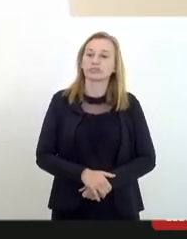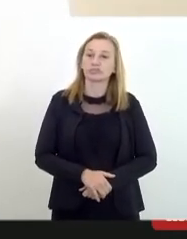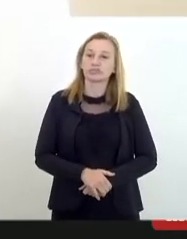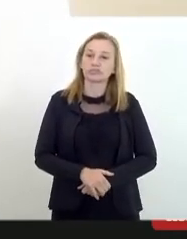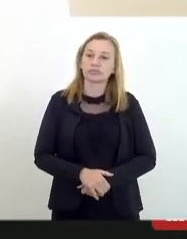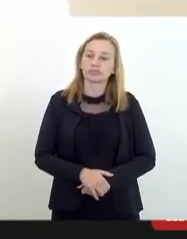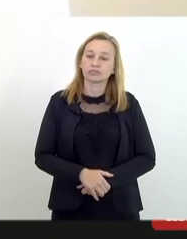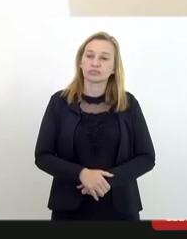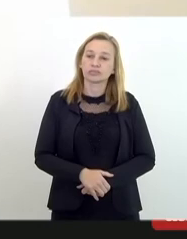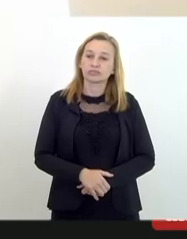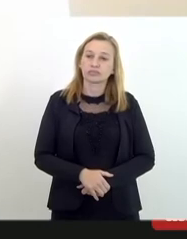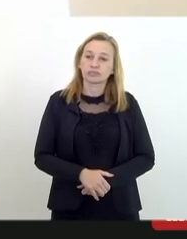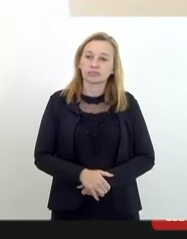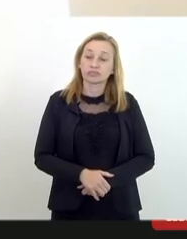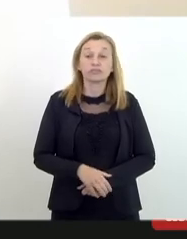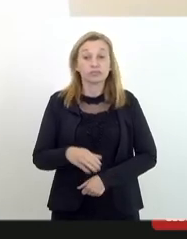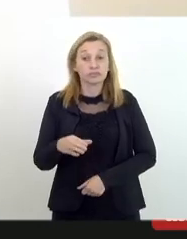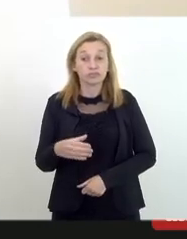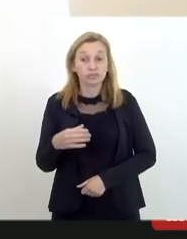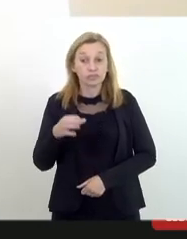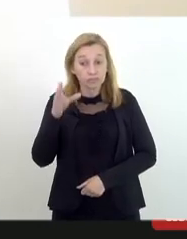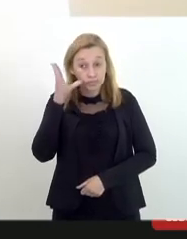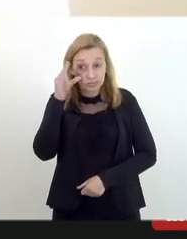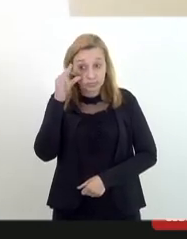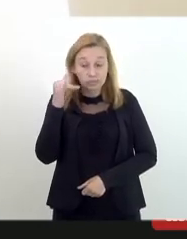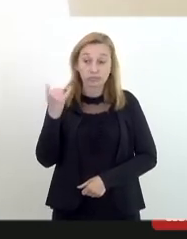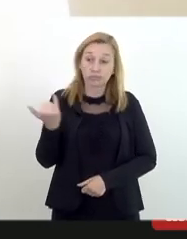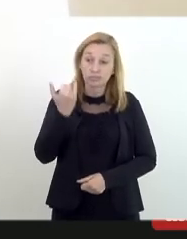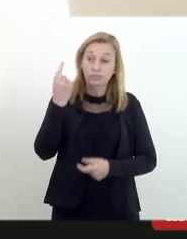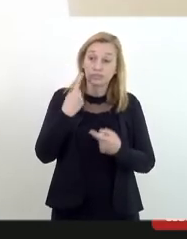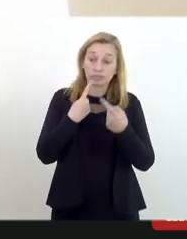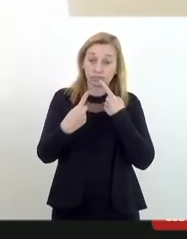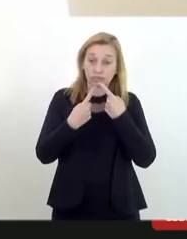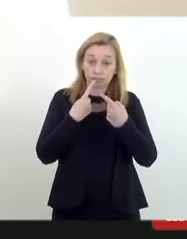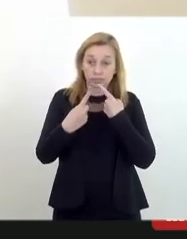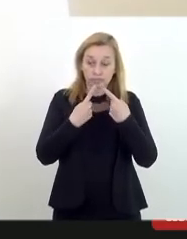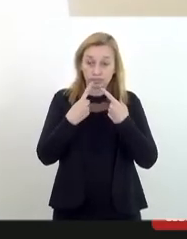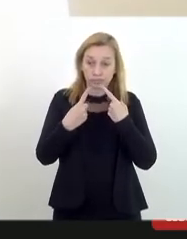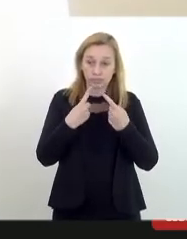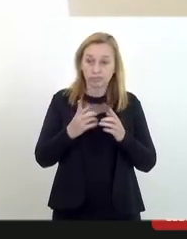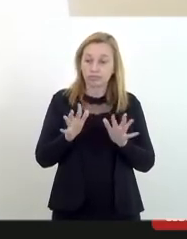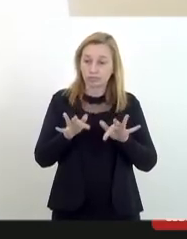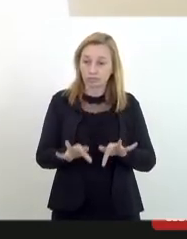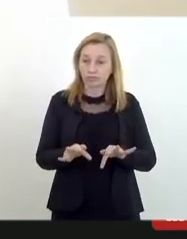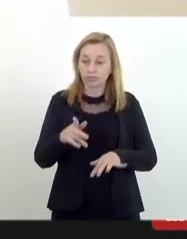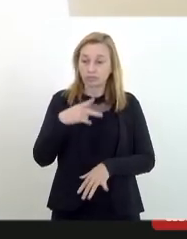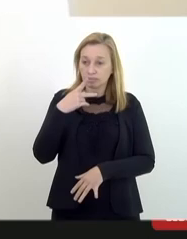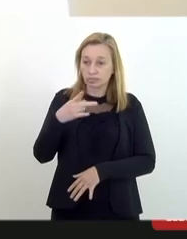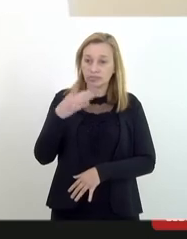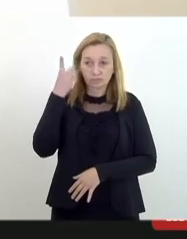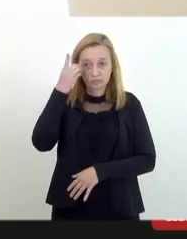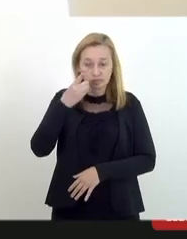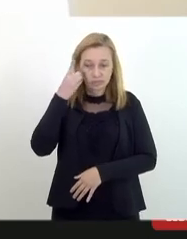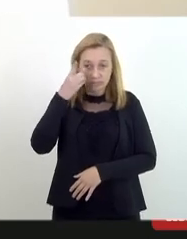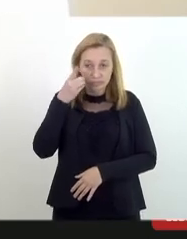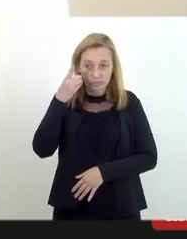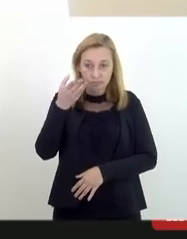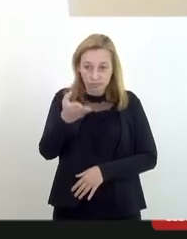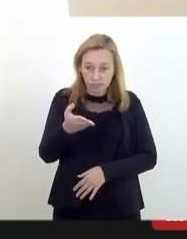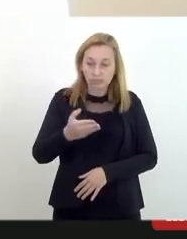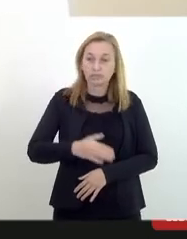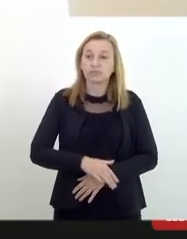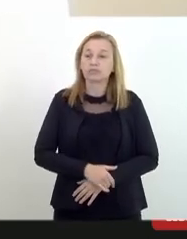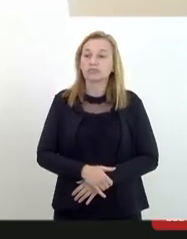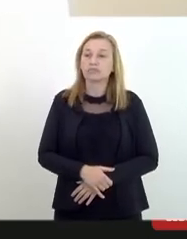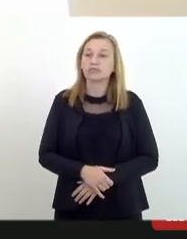muito interessante o debate e com esse encerramento nessa fala da deputada Mônica Francisco recordando